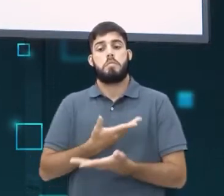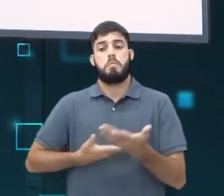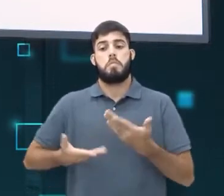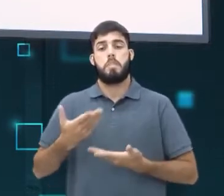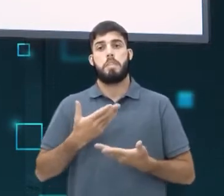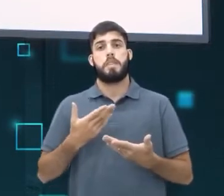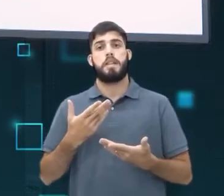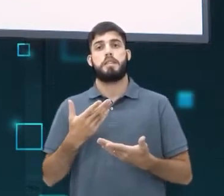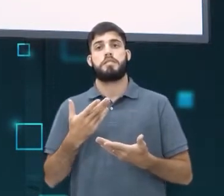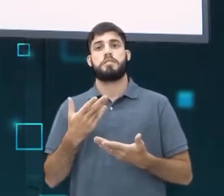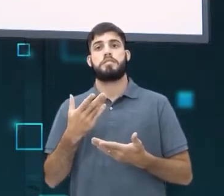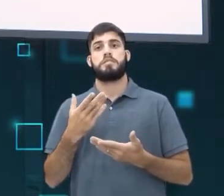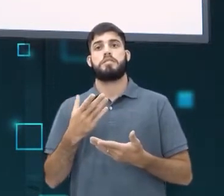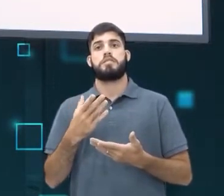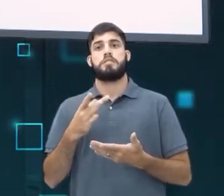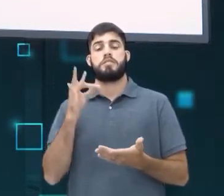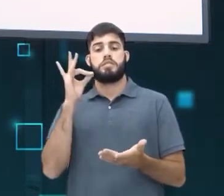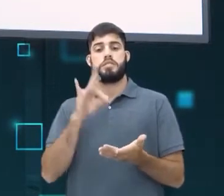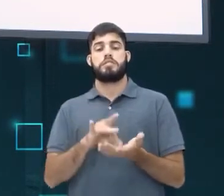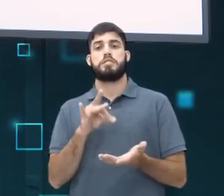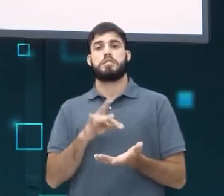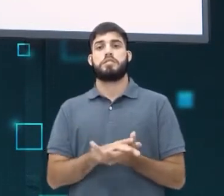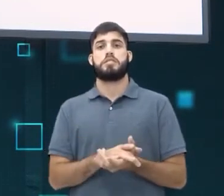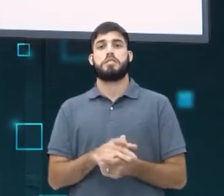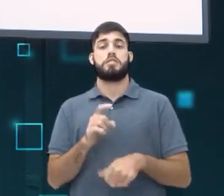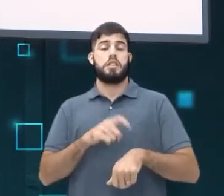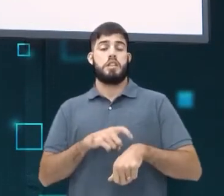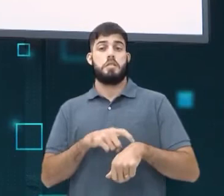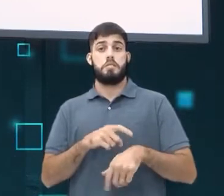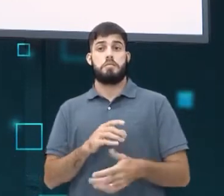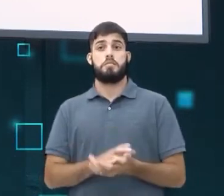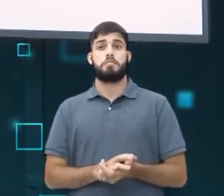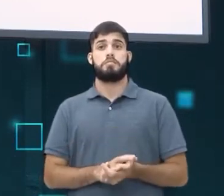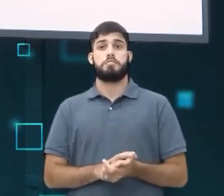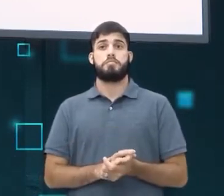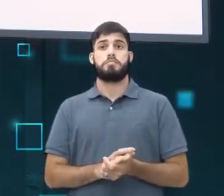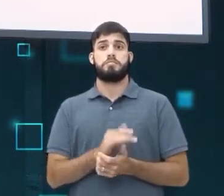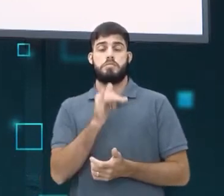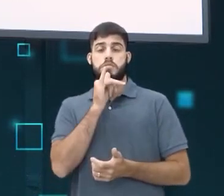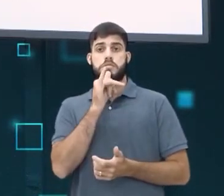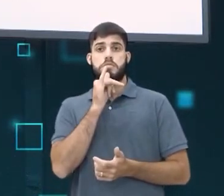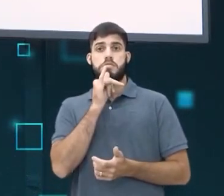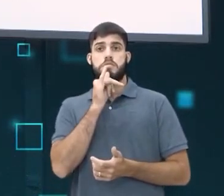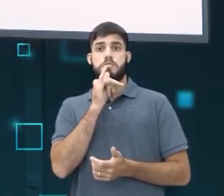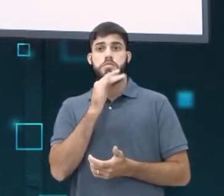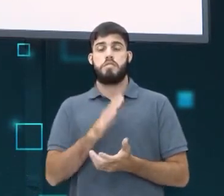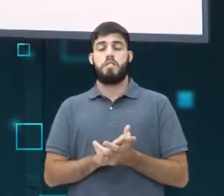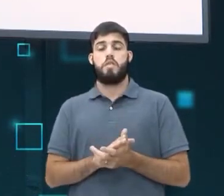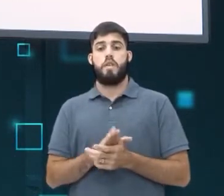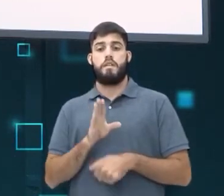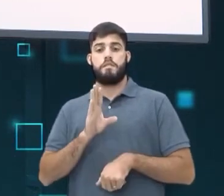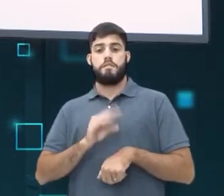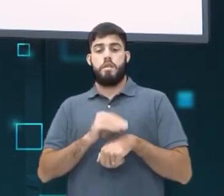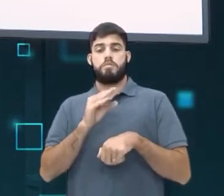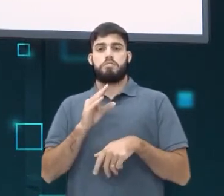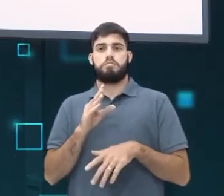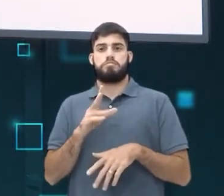envie em real time, né? As coisas. E no calor do momento pode ser que você envie uma foto íntima.